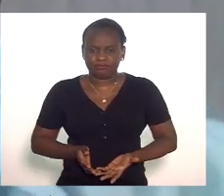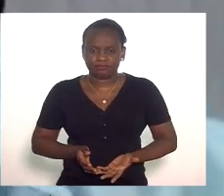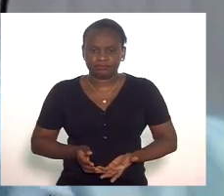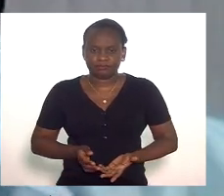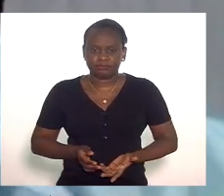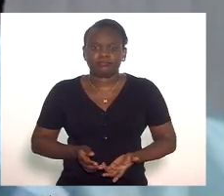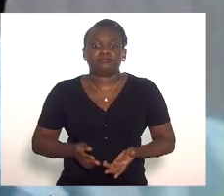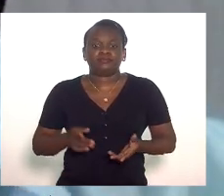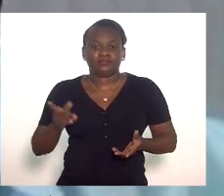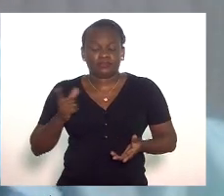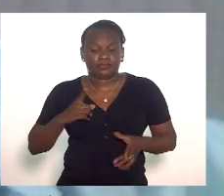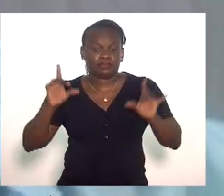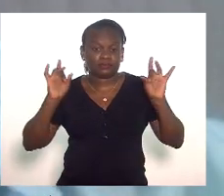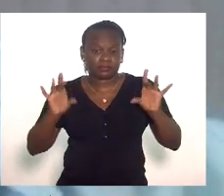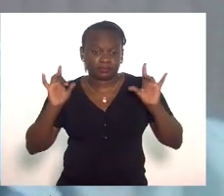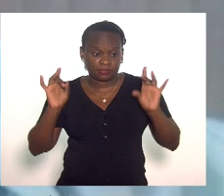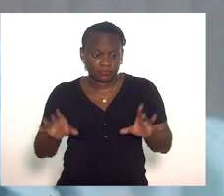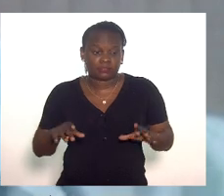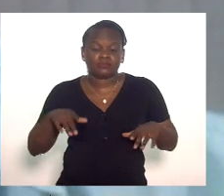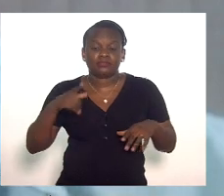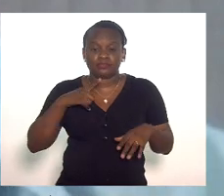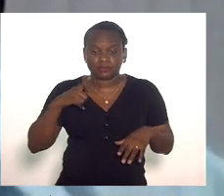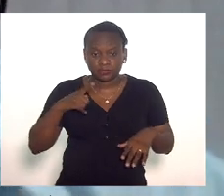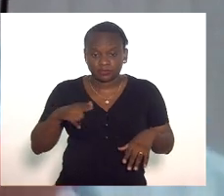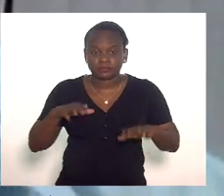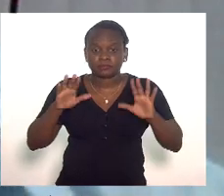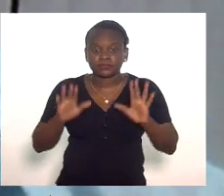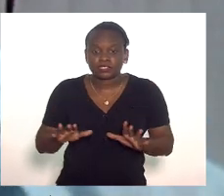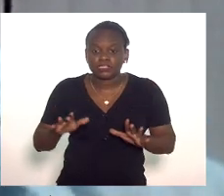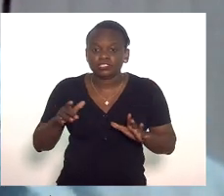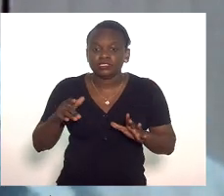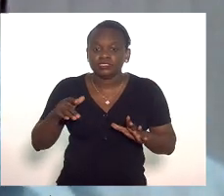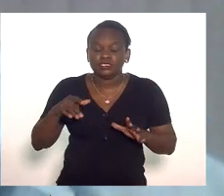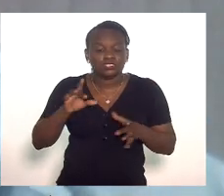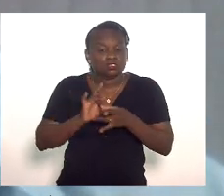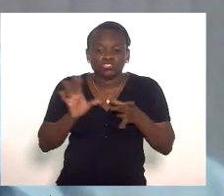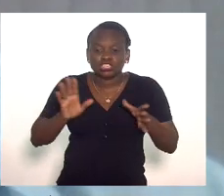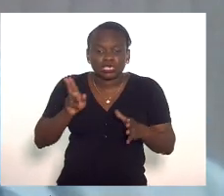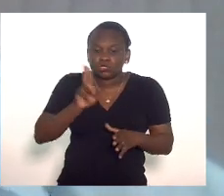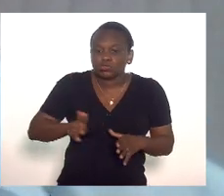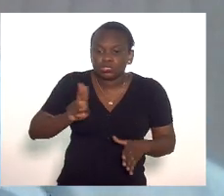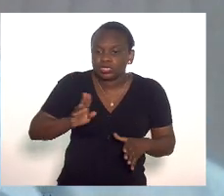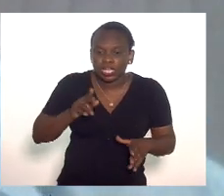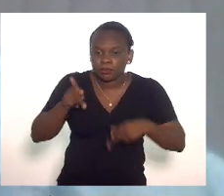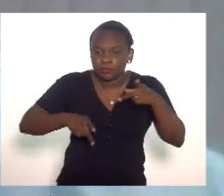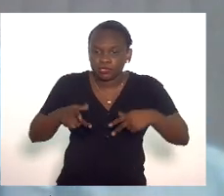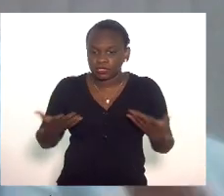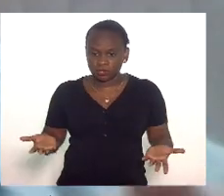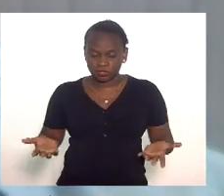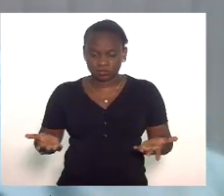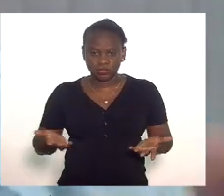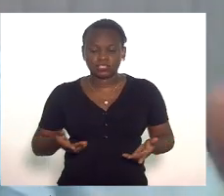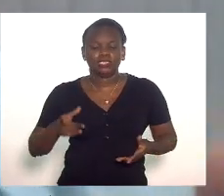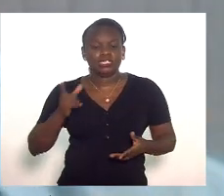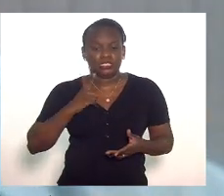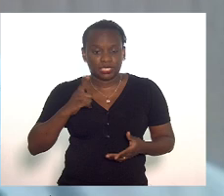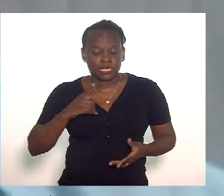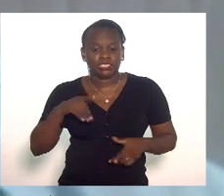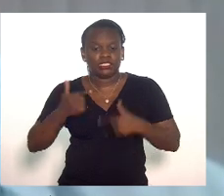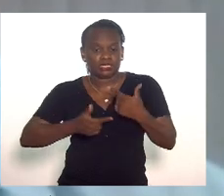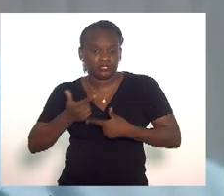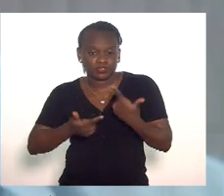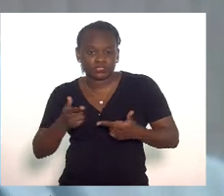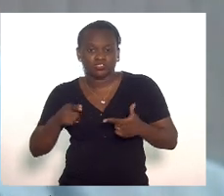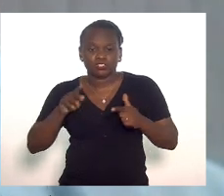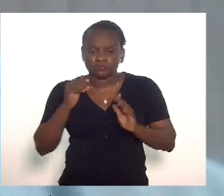nós temos o privilégio de ter as unidades mas não temos os leitos à disposição da população não temos esses serviços